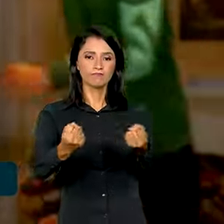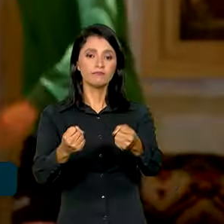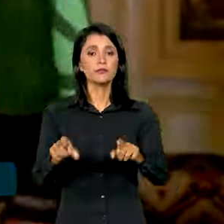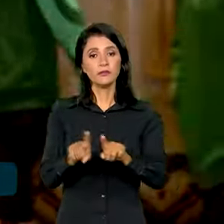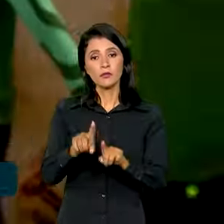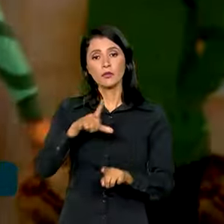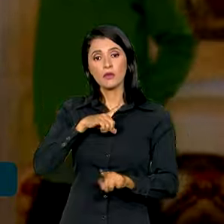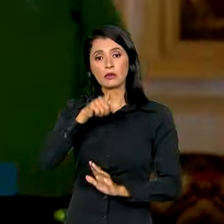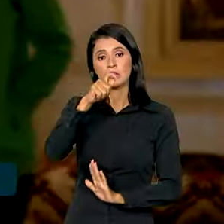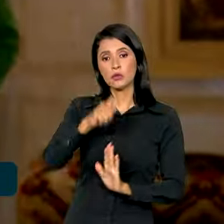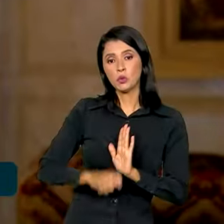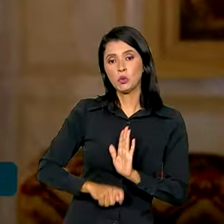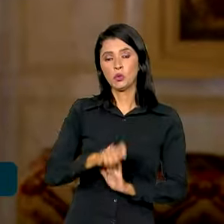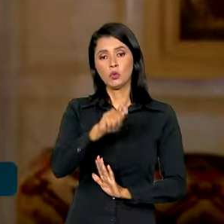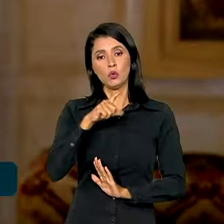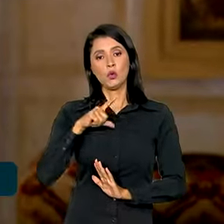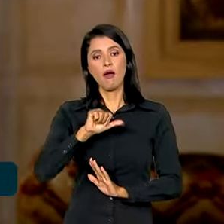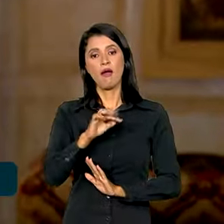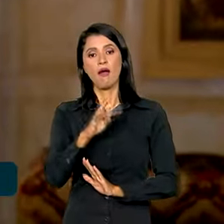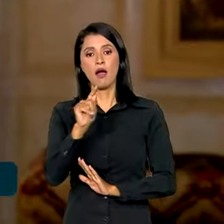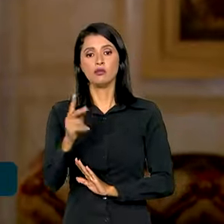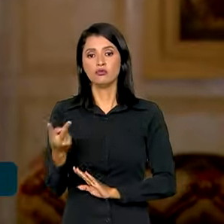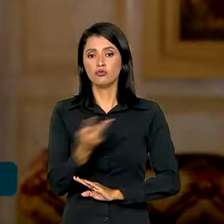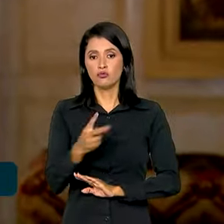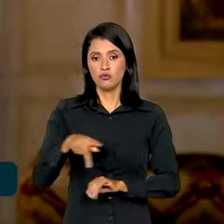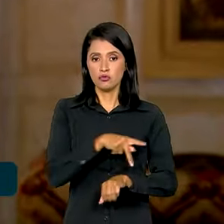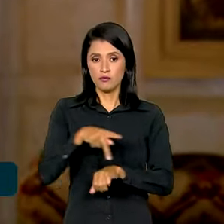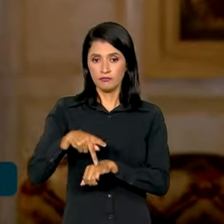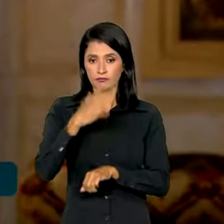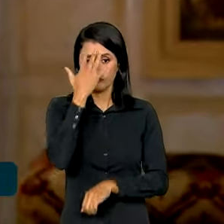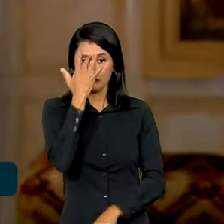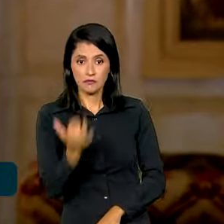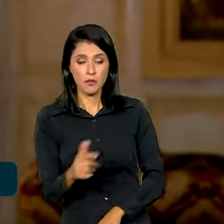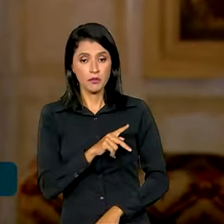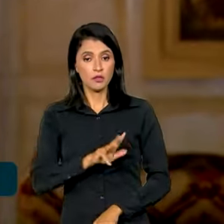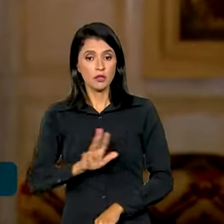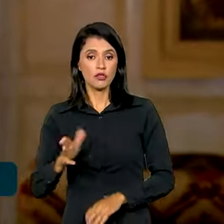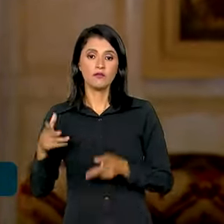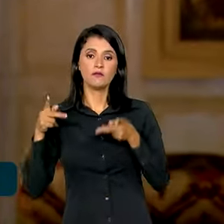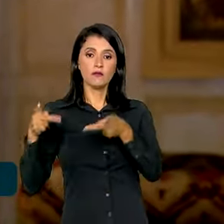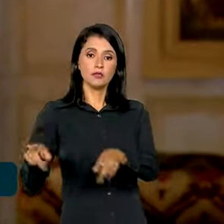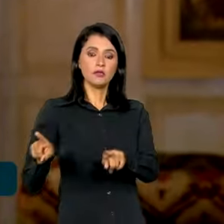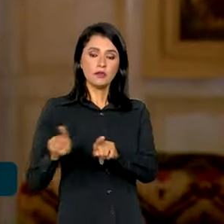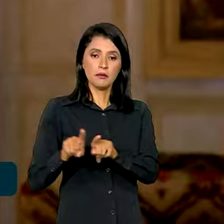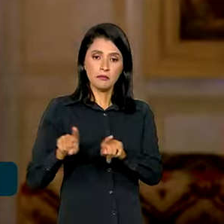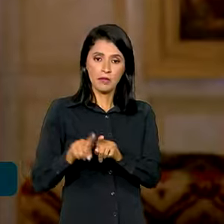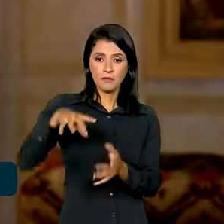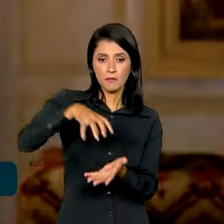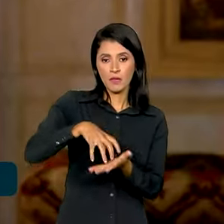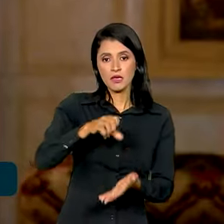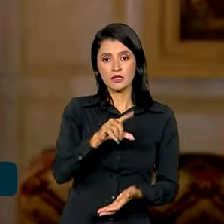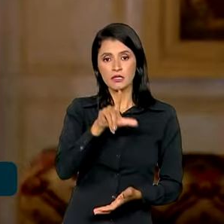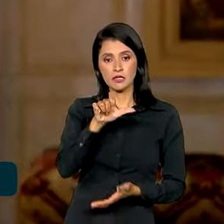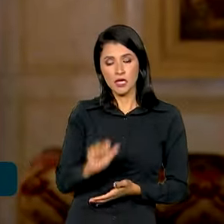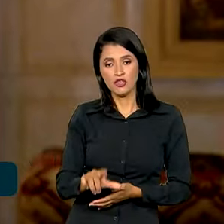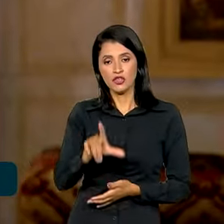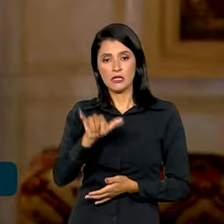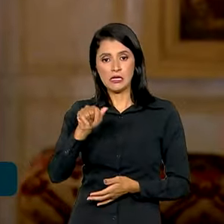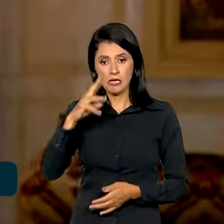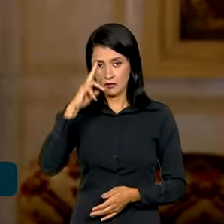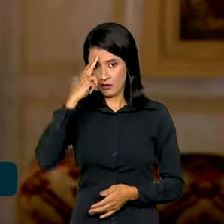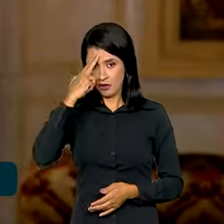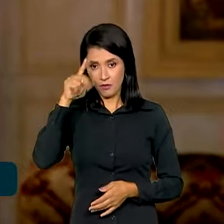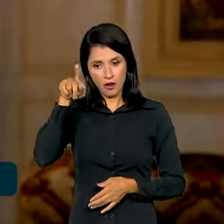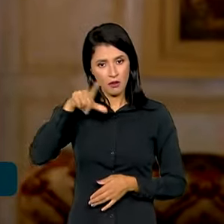prevista a assinatura de atos bilaterais. Amanhã, o presidente Lula visita também a sede da Liga Árabe, onde há a